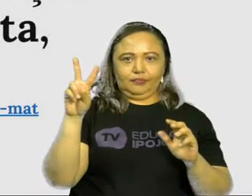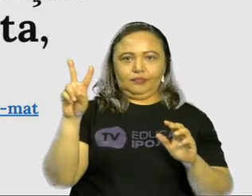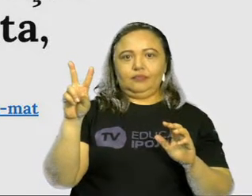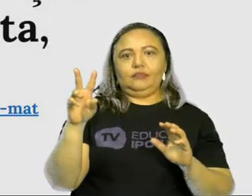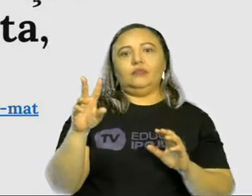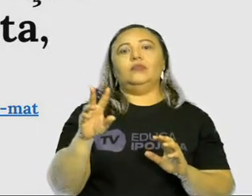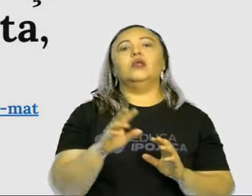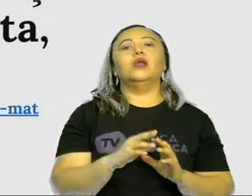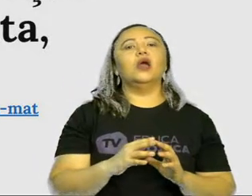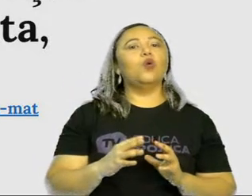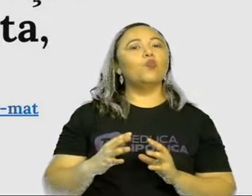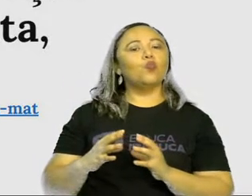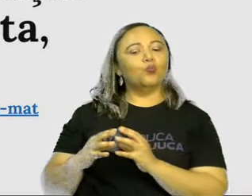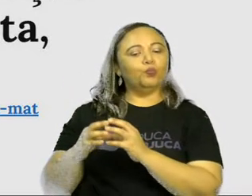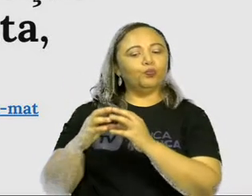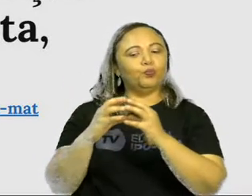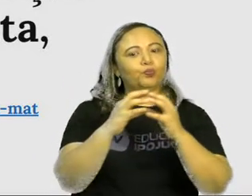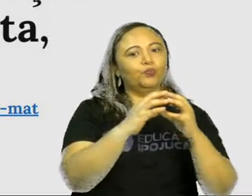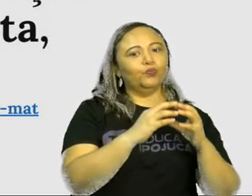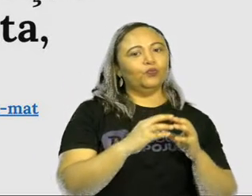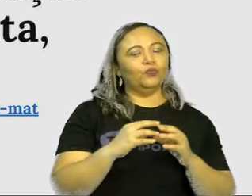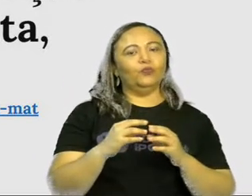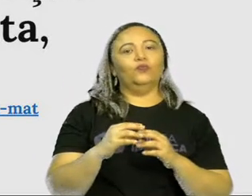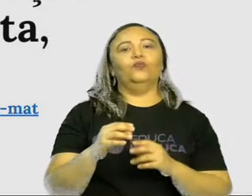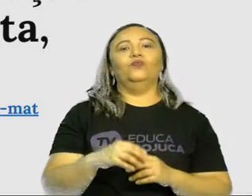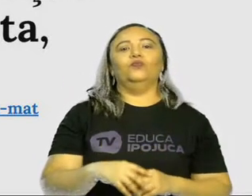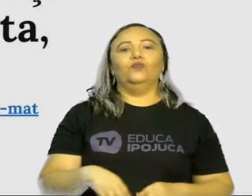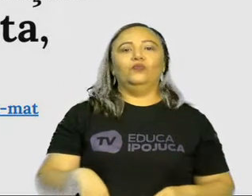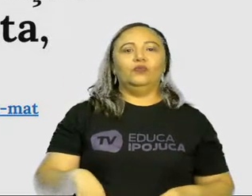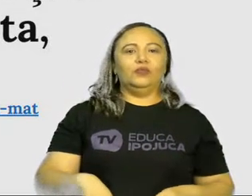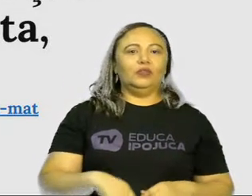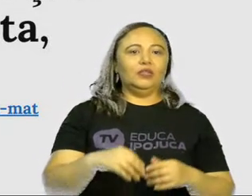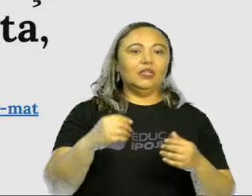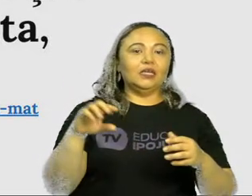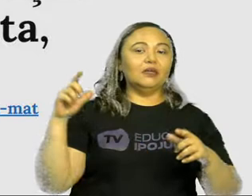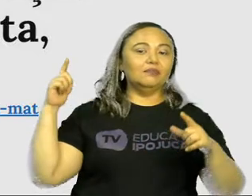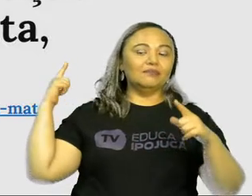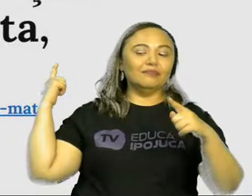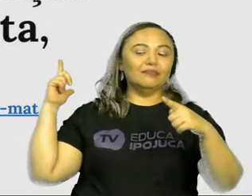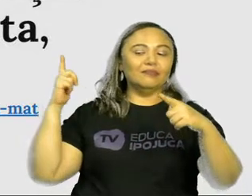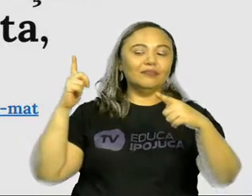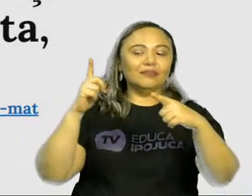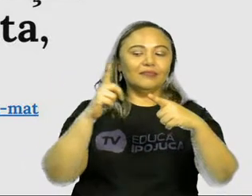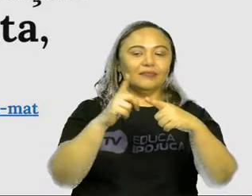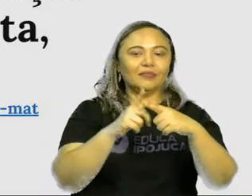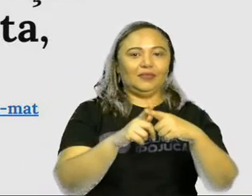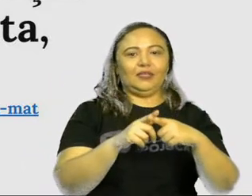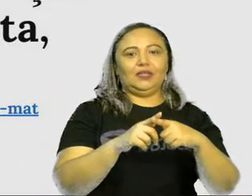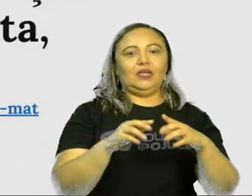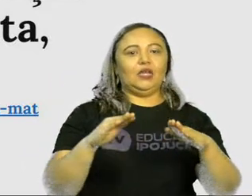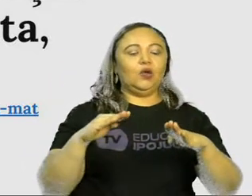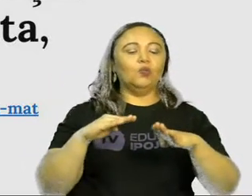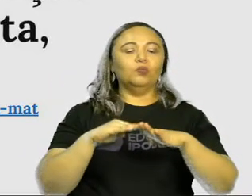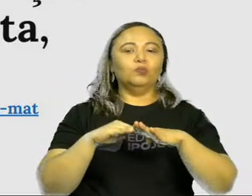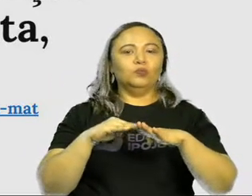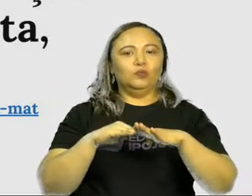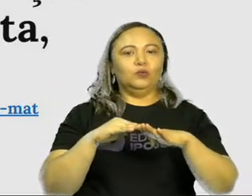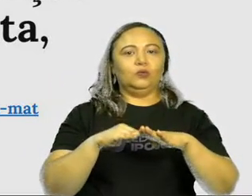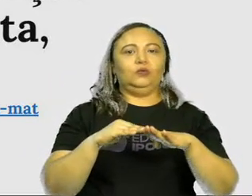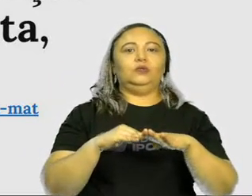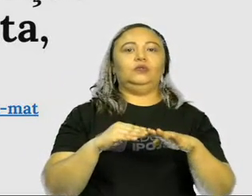manifestações artísticas, tradicionais e contemporâneas. Nas